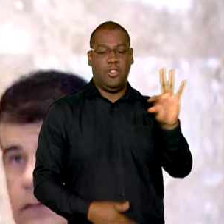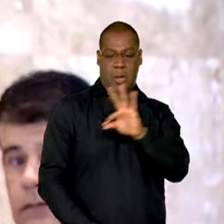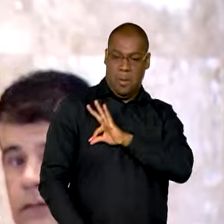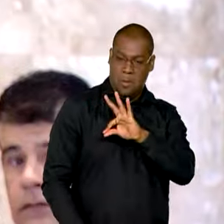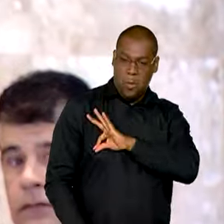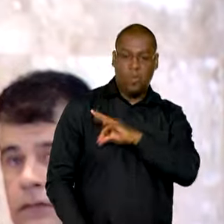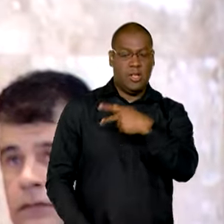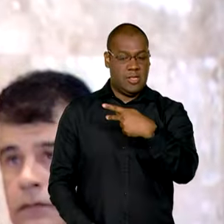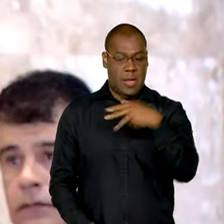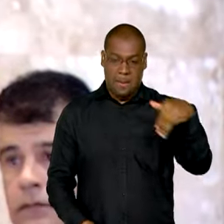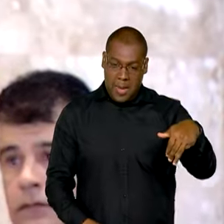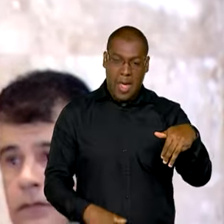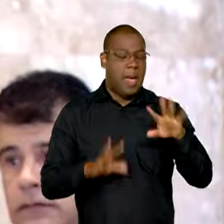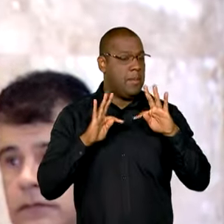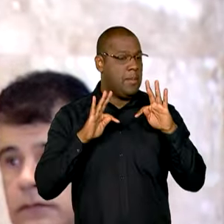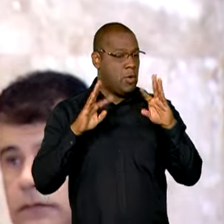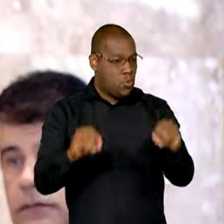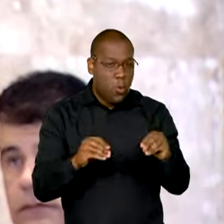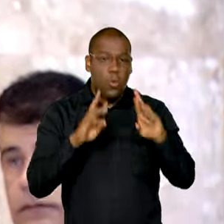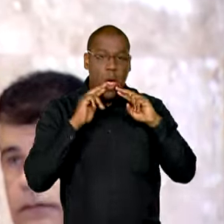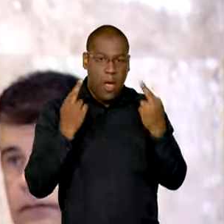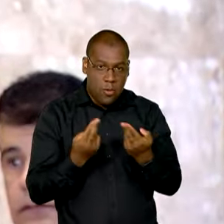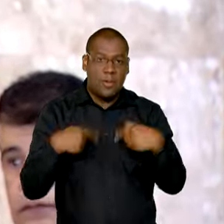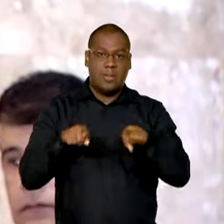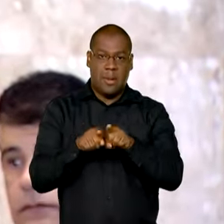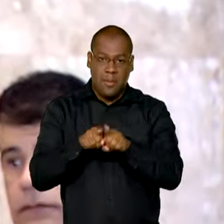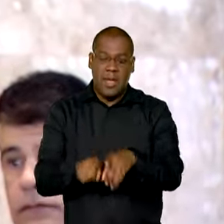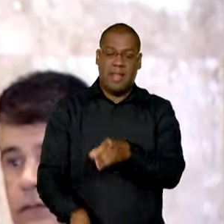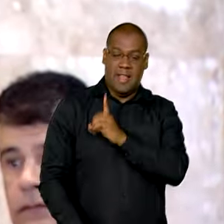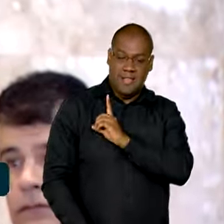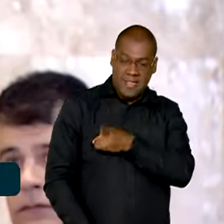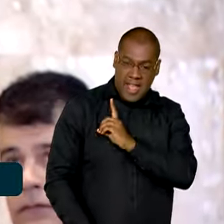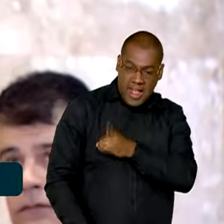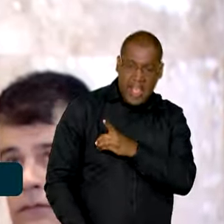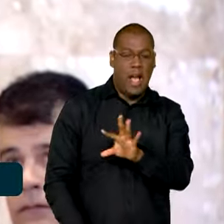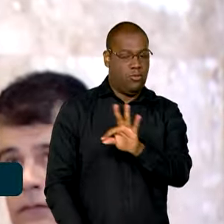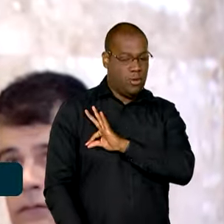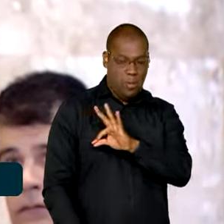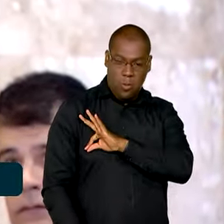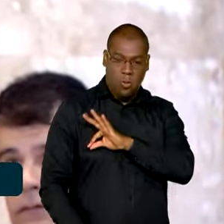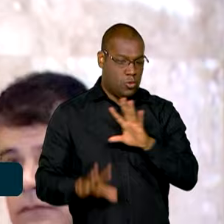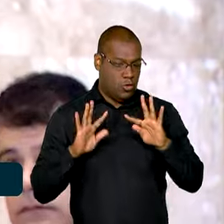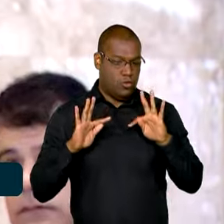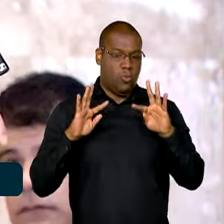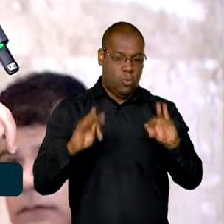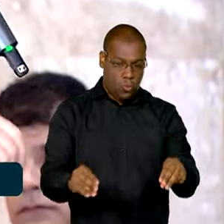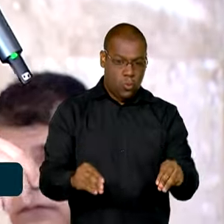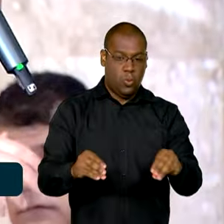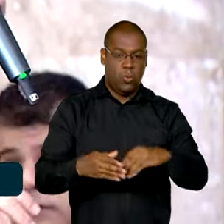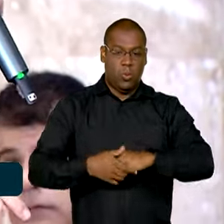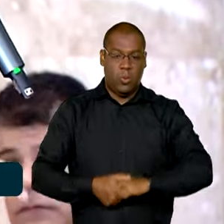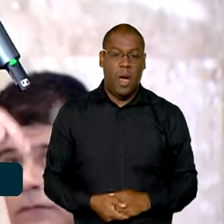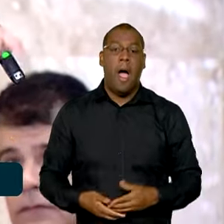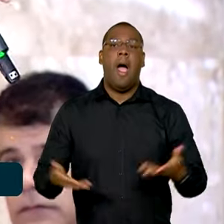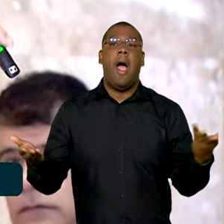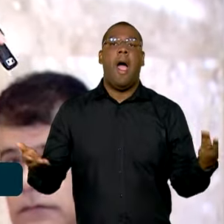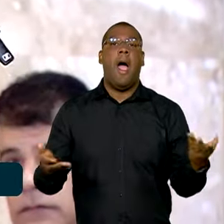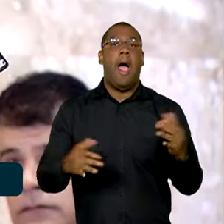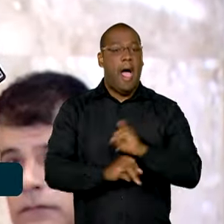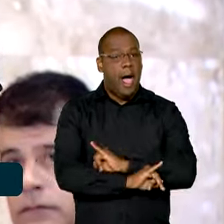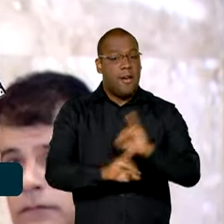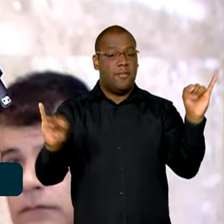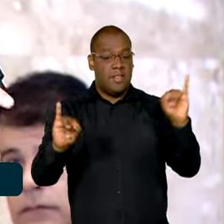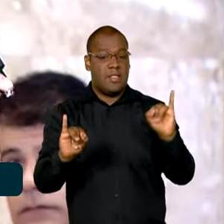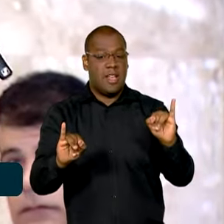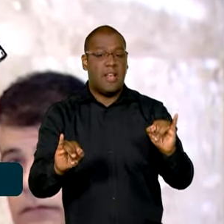militares, reunimos com todos os delegados gerais das polícias civis. Agora, governadora, está aberta